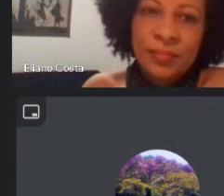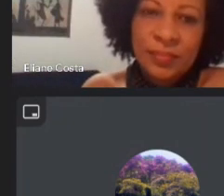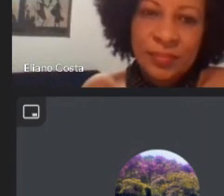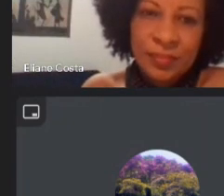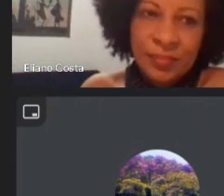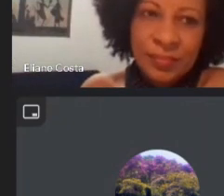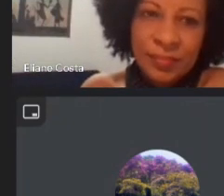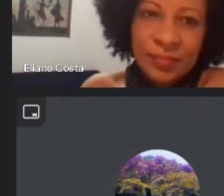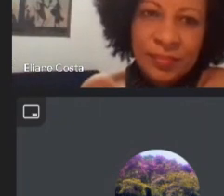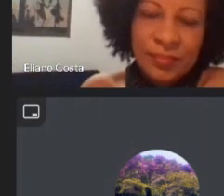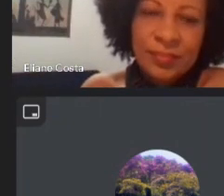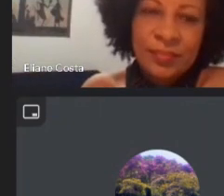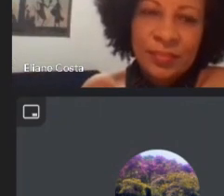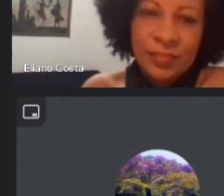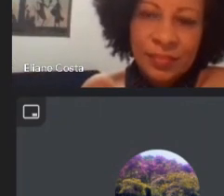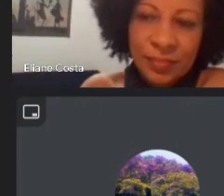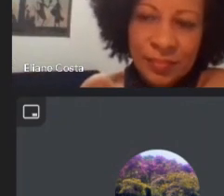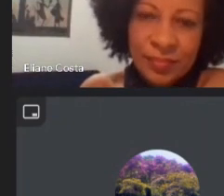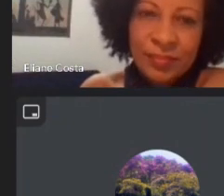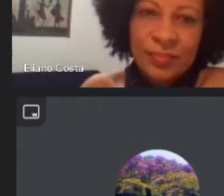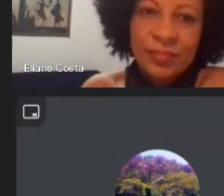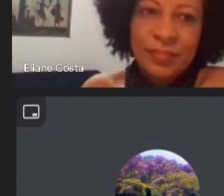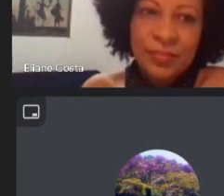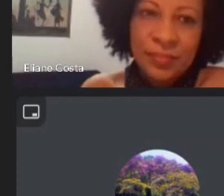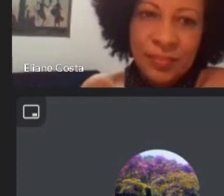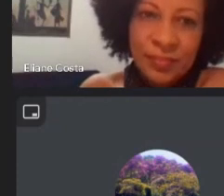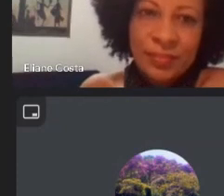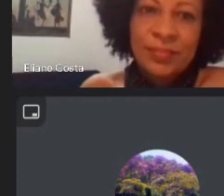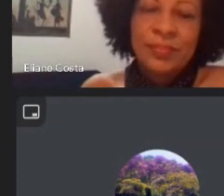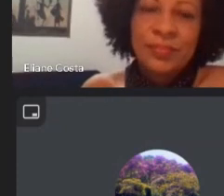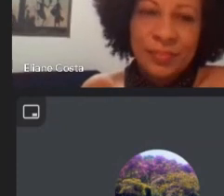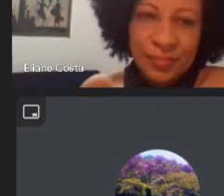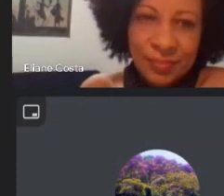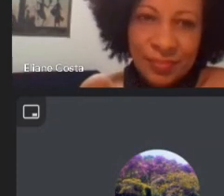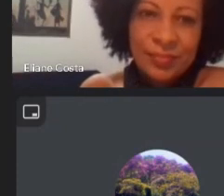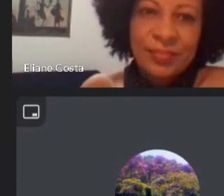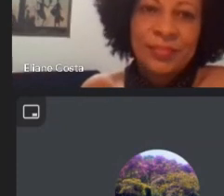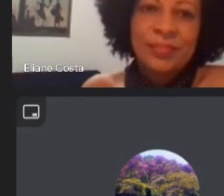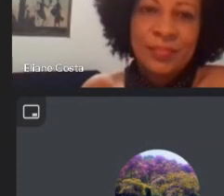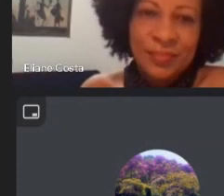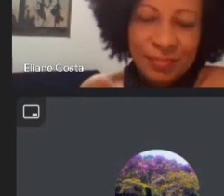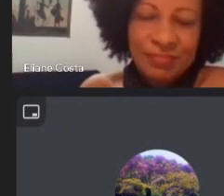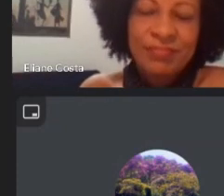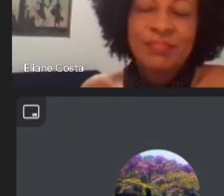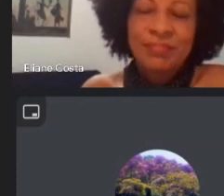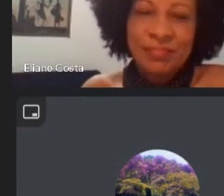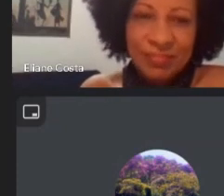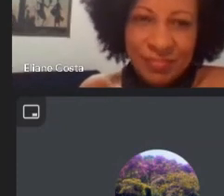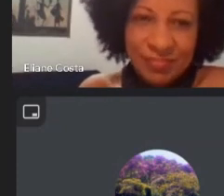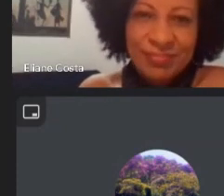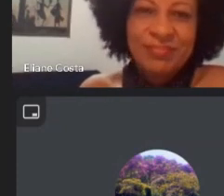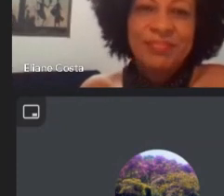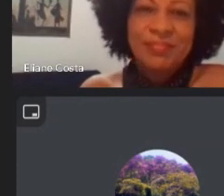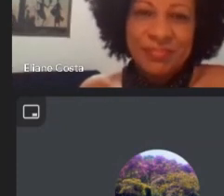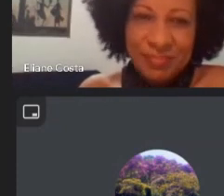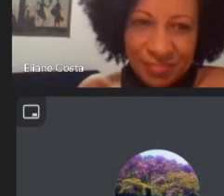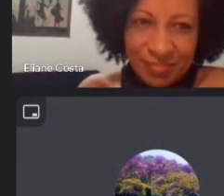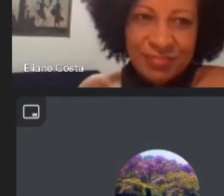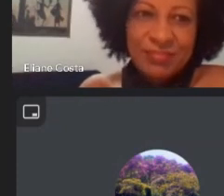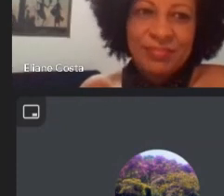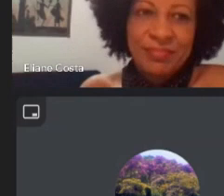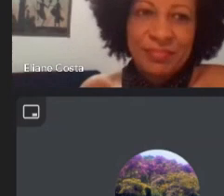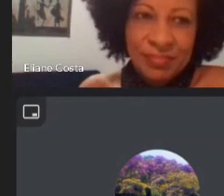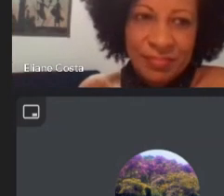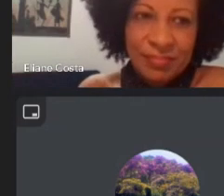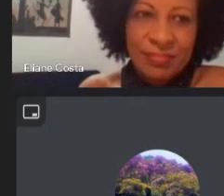trabalhadores estrangeiros e frequentemente imigrantes indesejados esse é um trecho do Said em Freud não os europeus